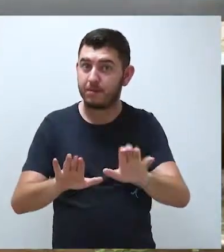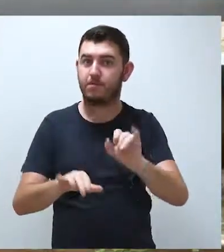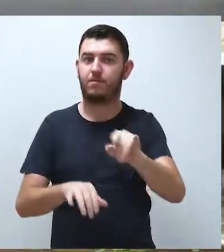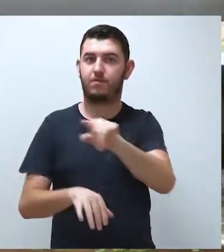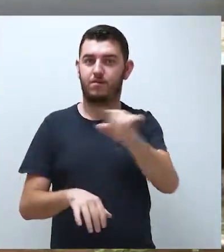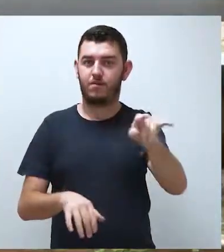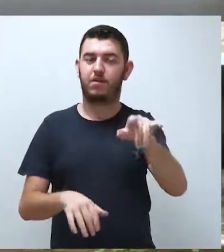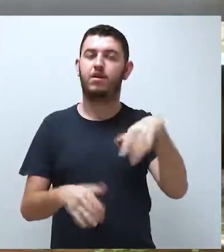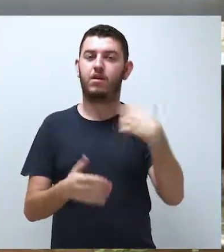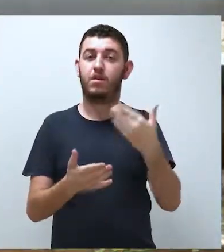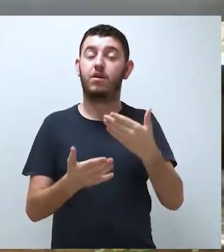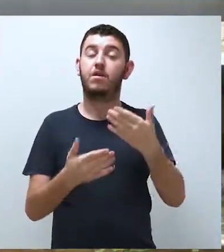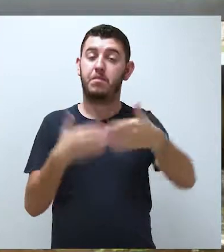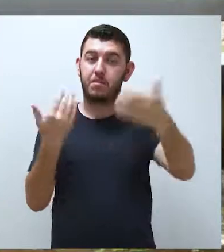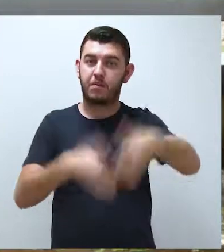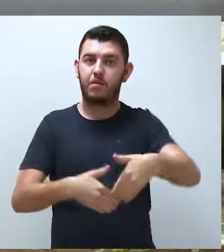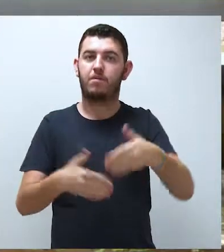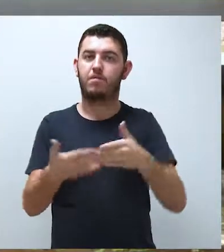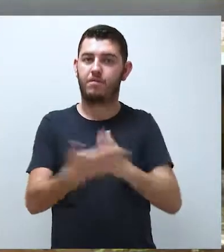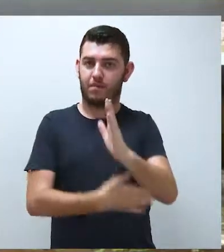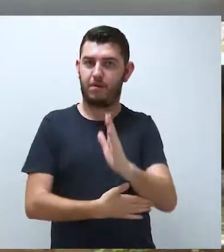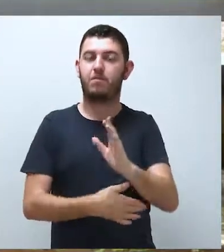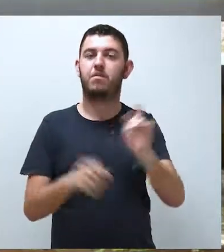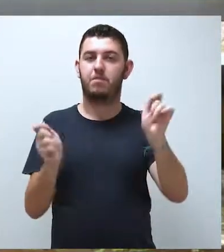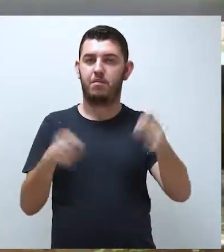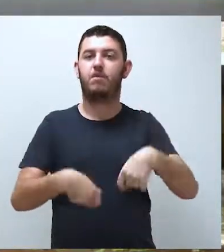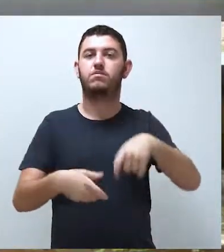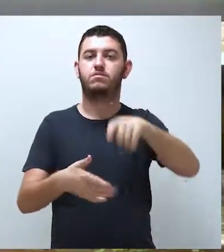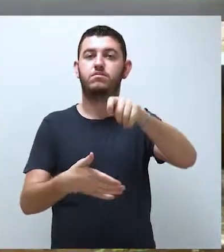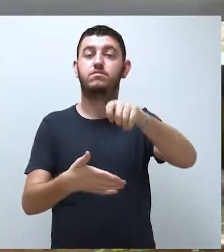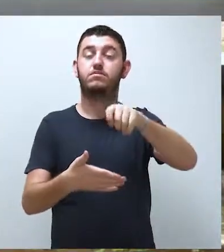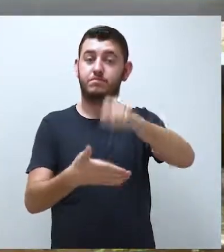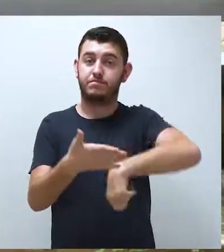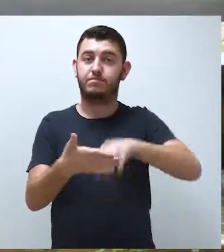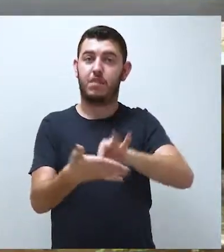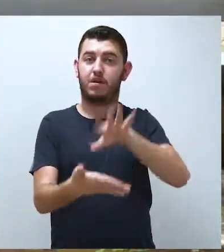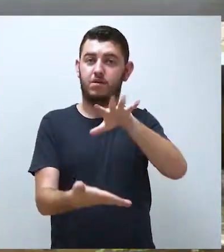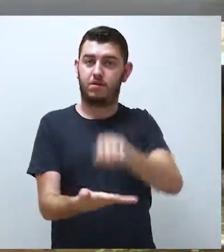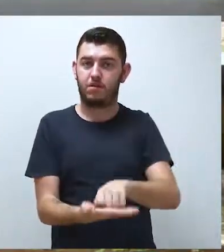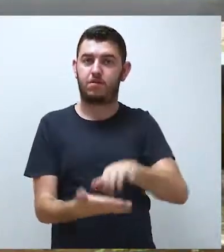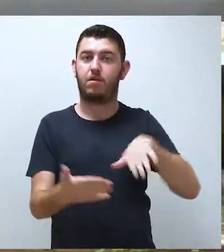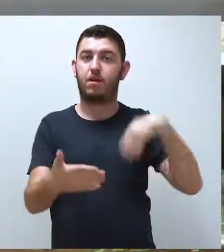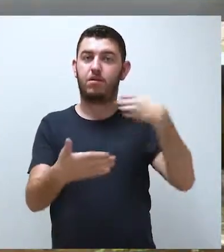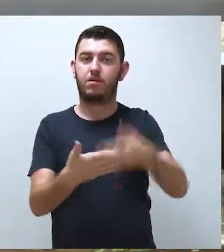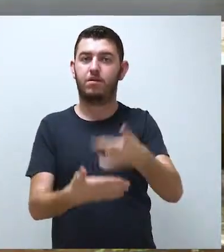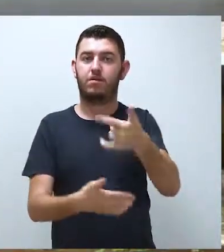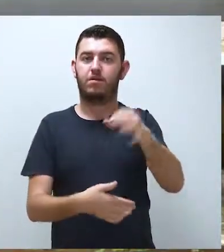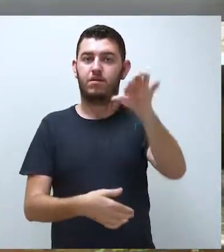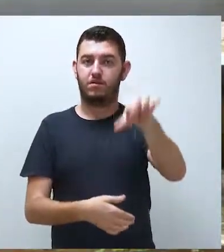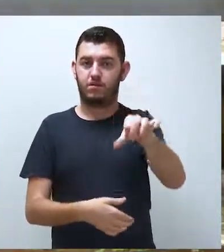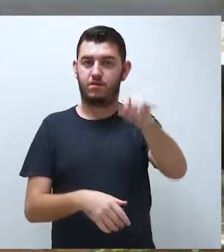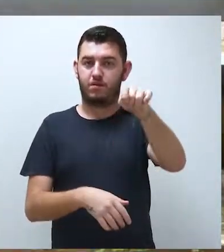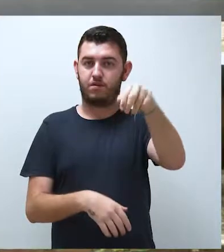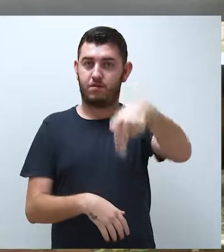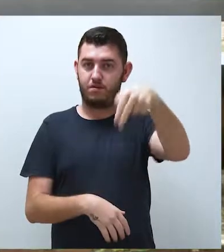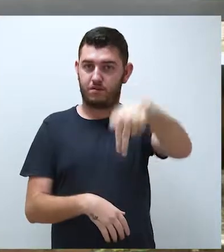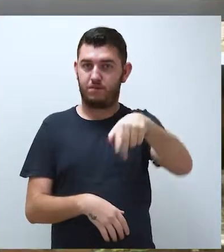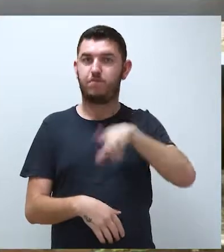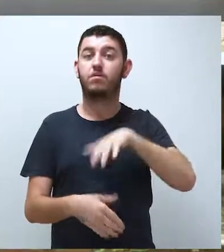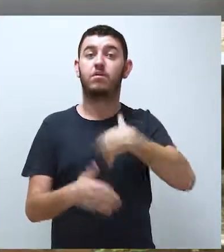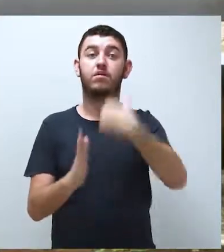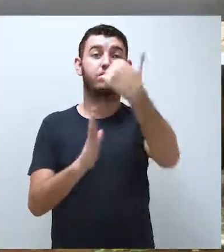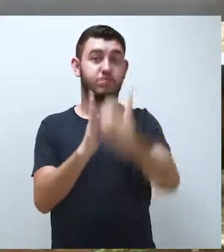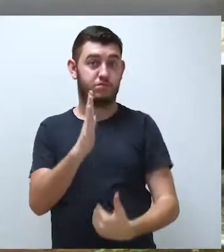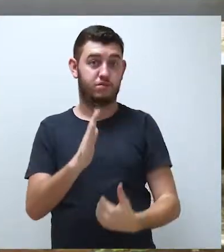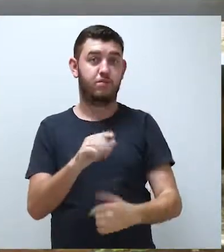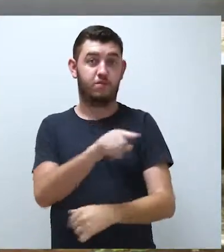aprovado no vestibular tradicional, já pode fazer sua matrícula com 50% de desconto até o dia 29 de novembro. Não perca tempo. Além disso, você